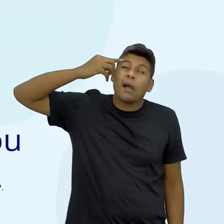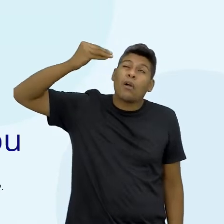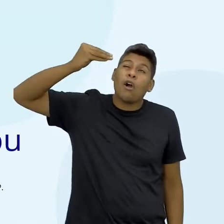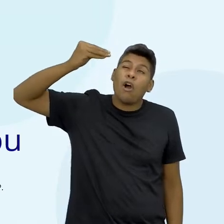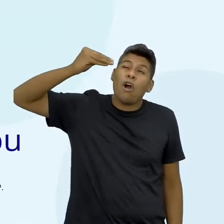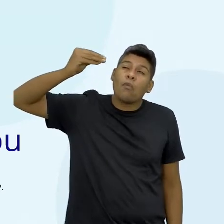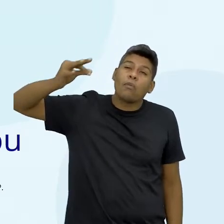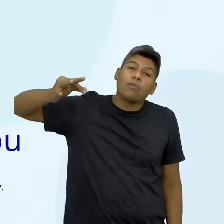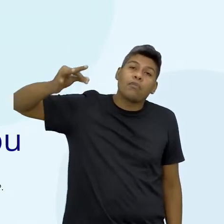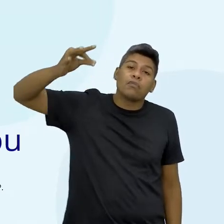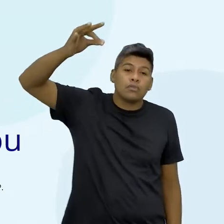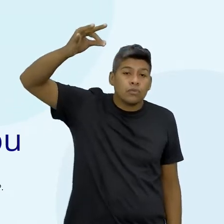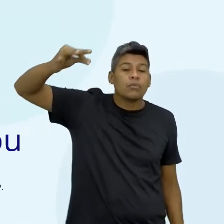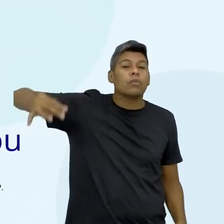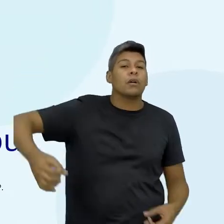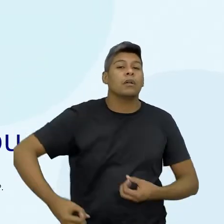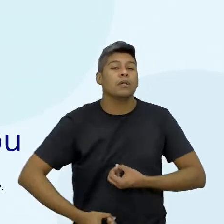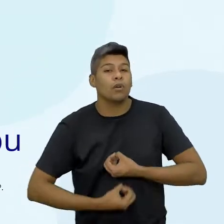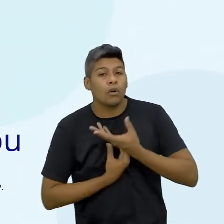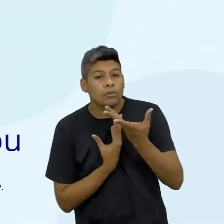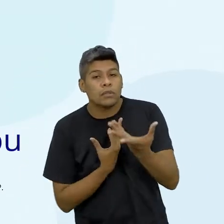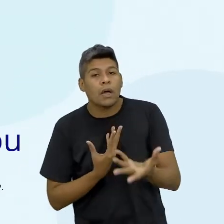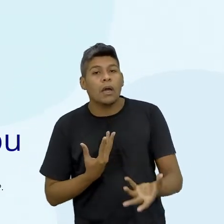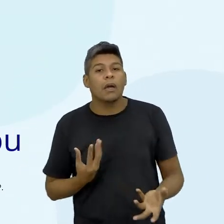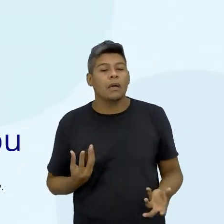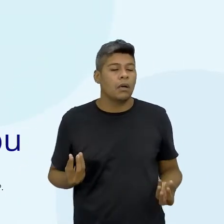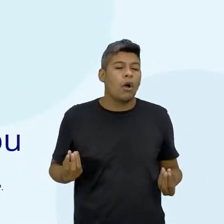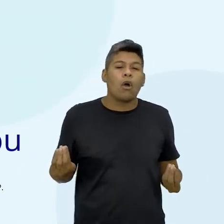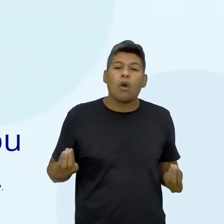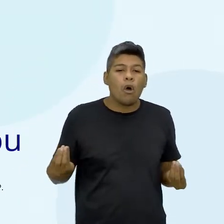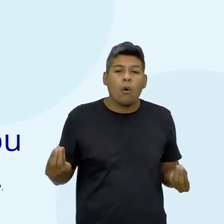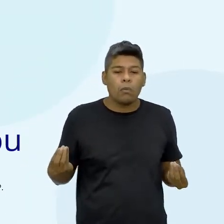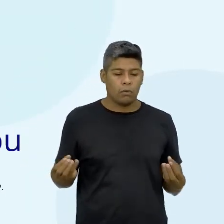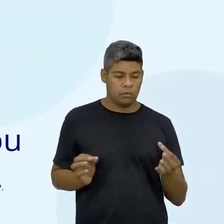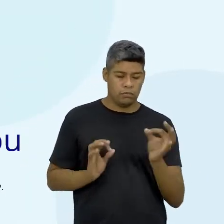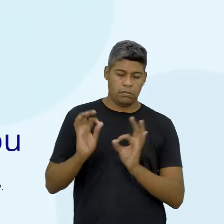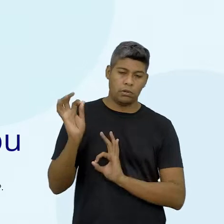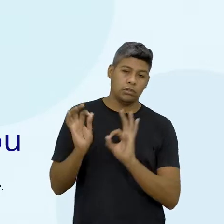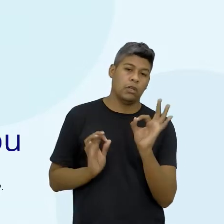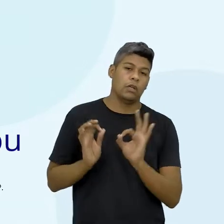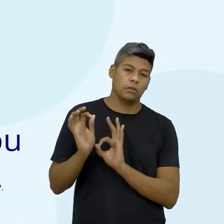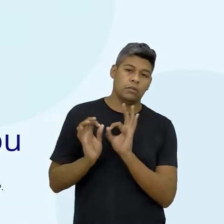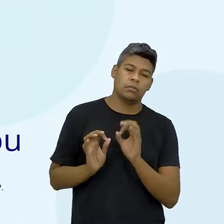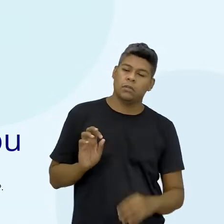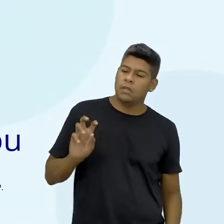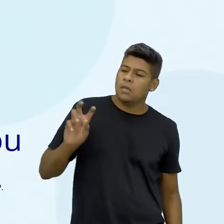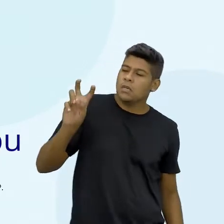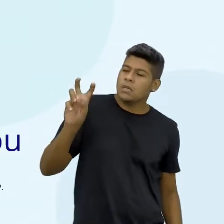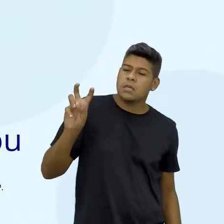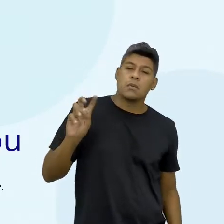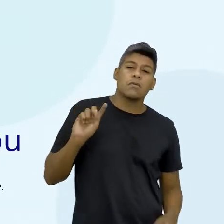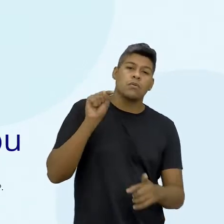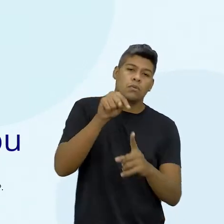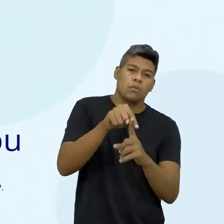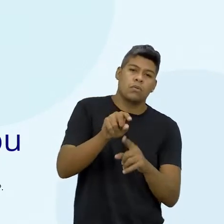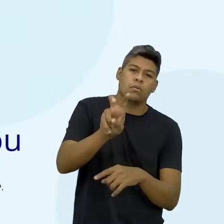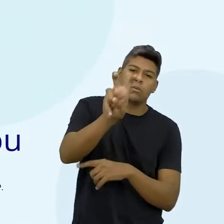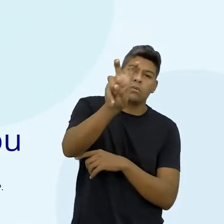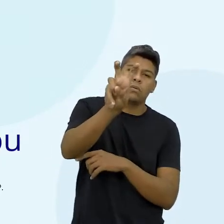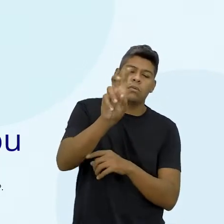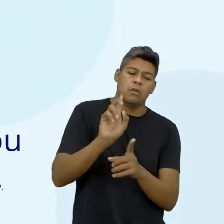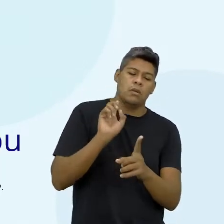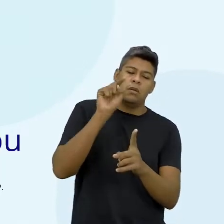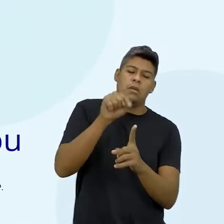e contar, né, pra nós mesmos, como a gente se projeta daqui 5, 10, 15 e